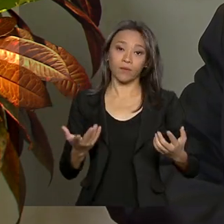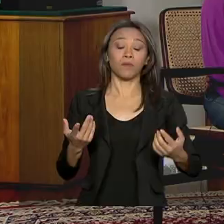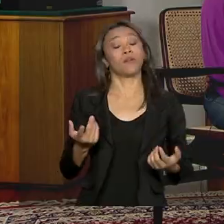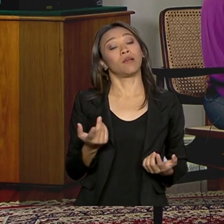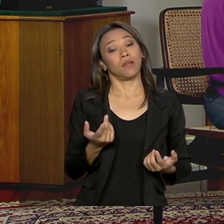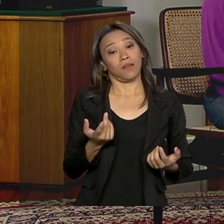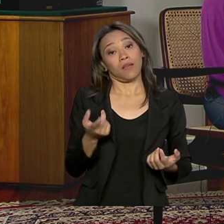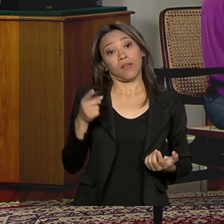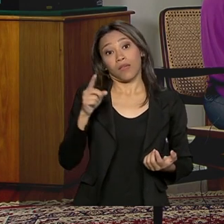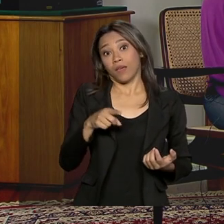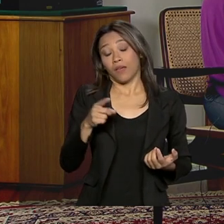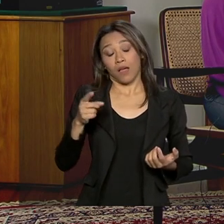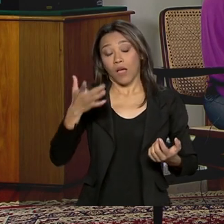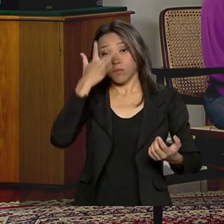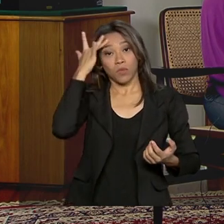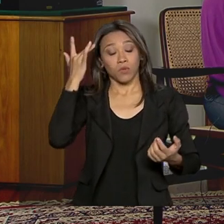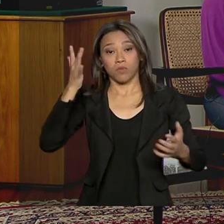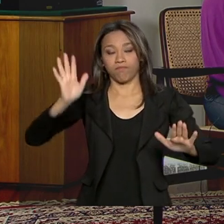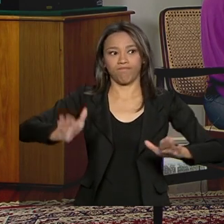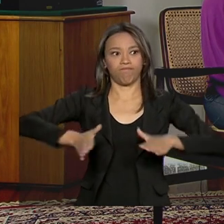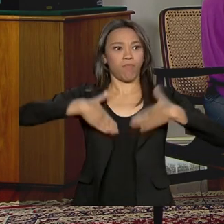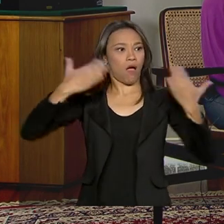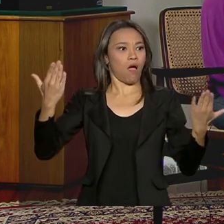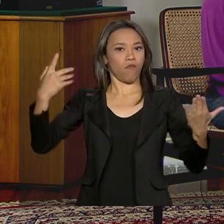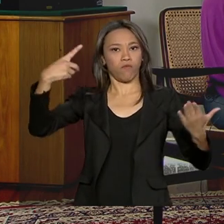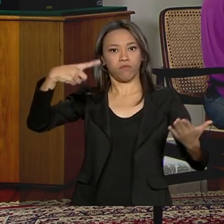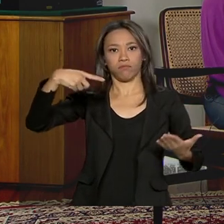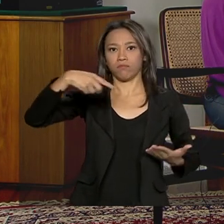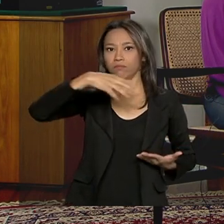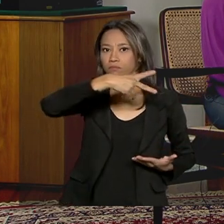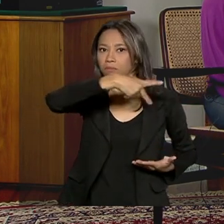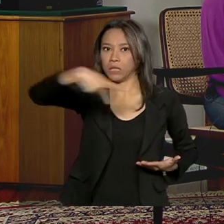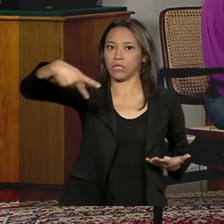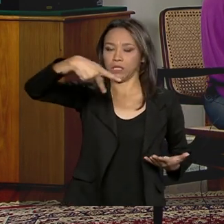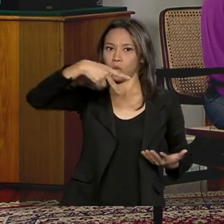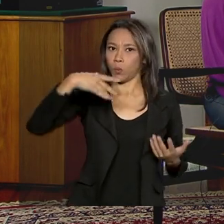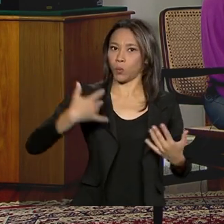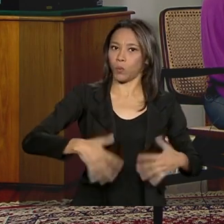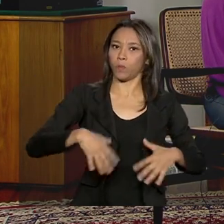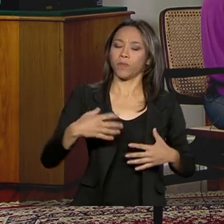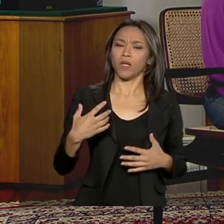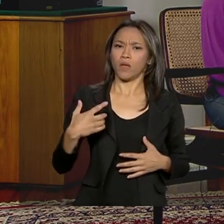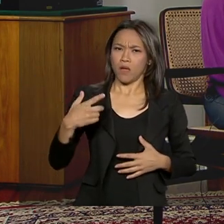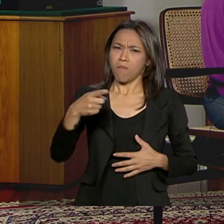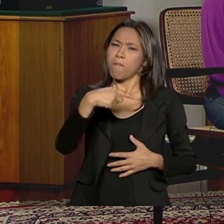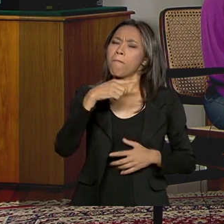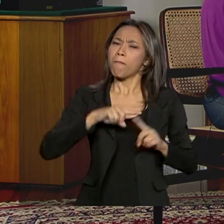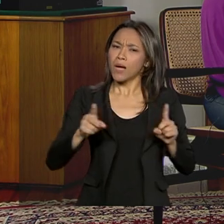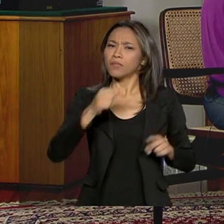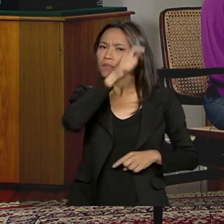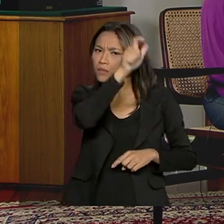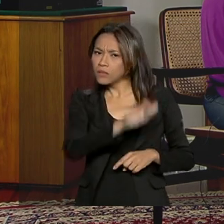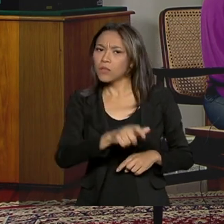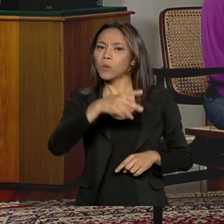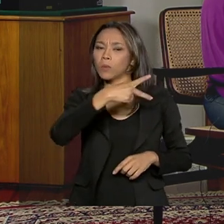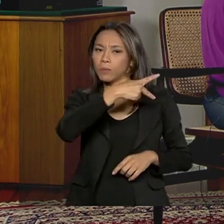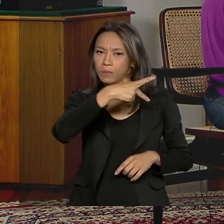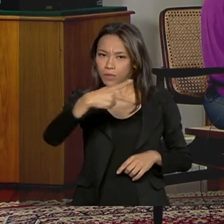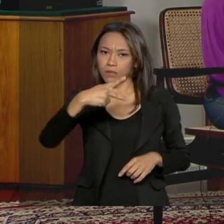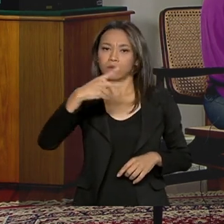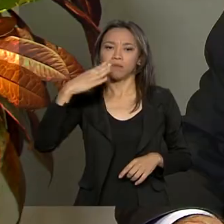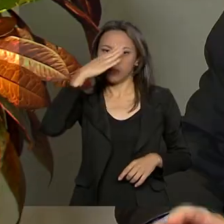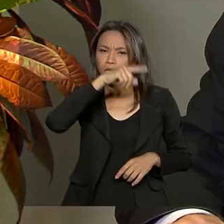muita gente inesperada. E a partir daí, ele montou, e eu não vou me incluir nisso, mas ele montou uma equipe de ministros altamente